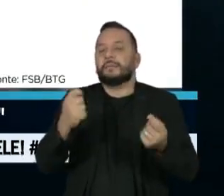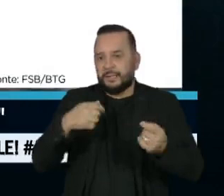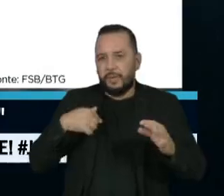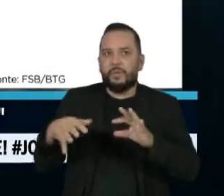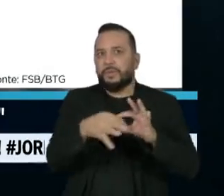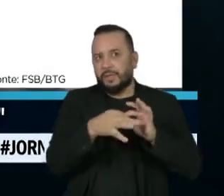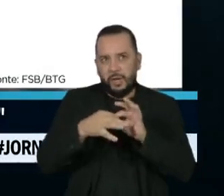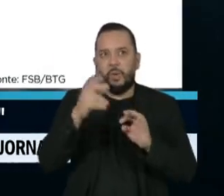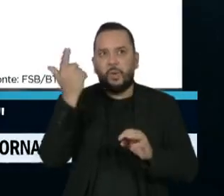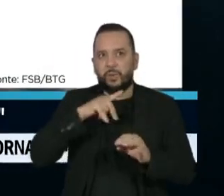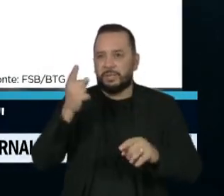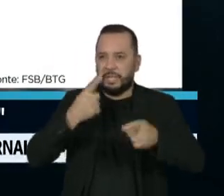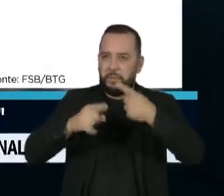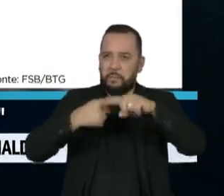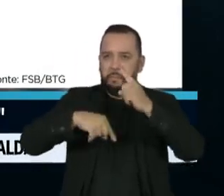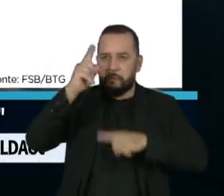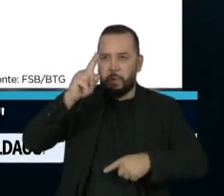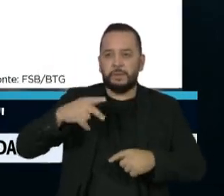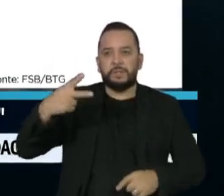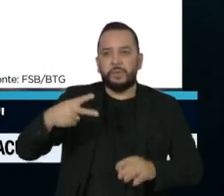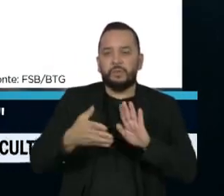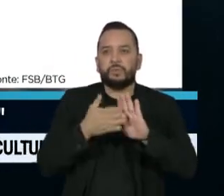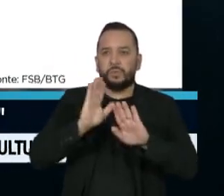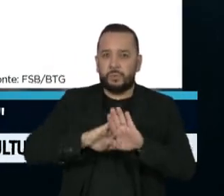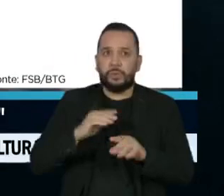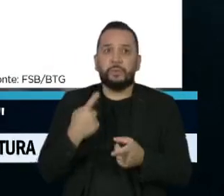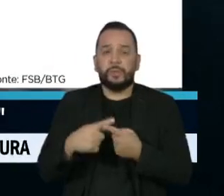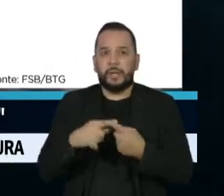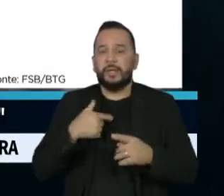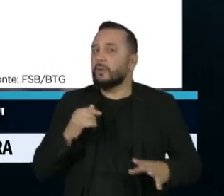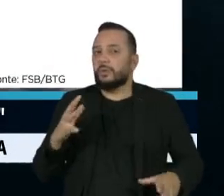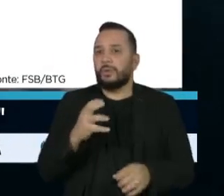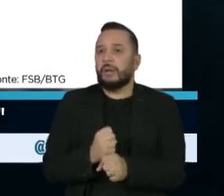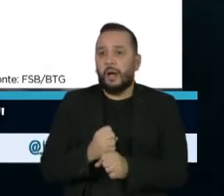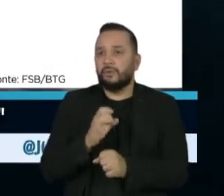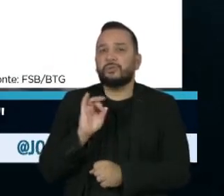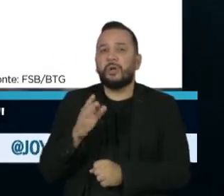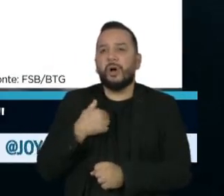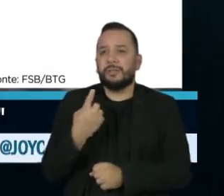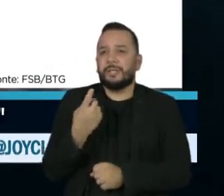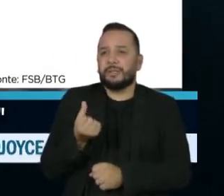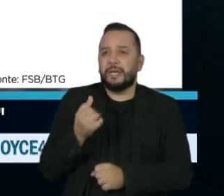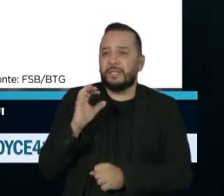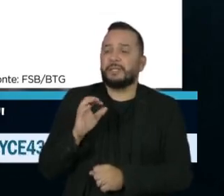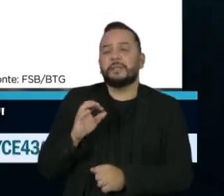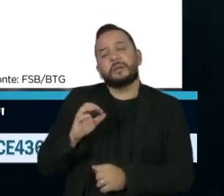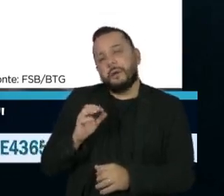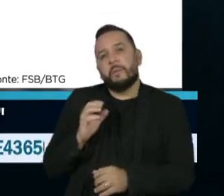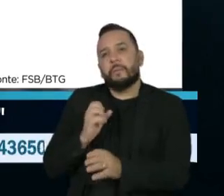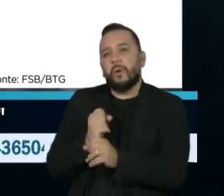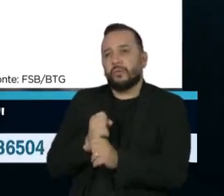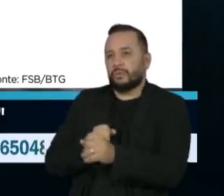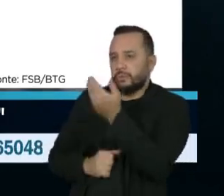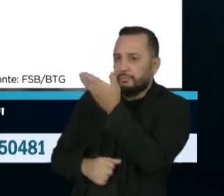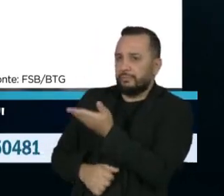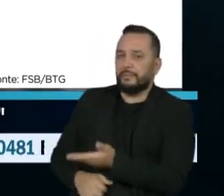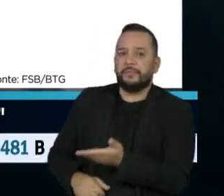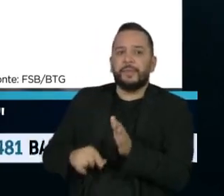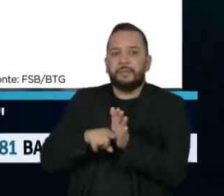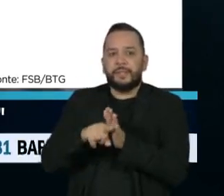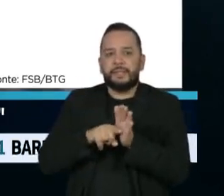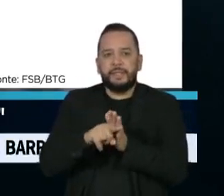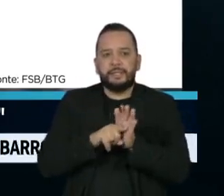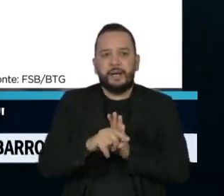ter chances reais de chegar ao segundo turno, já que somados chegam a 16 pontos percentuais, segundo pesquisa FSB